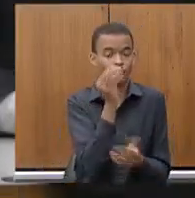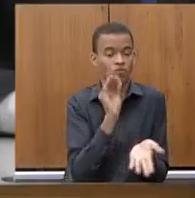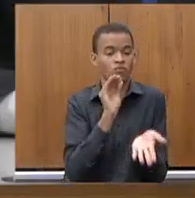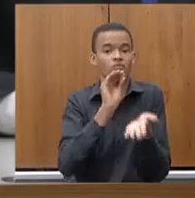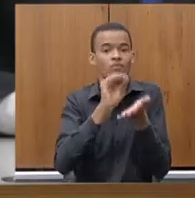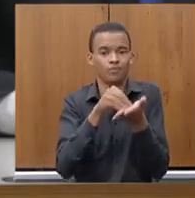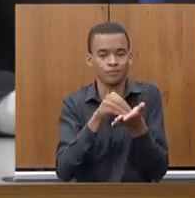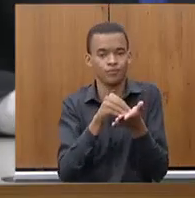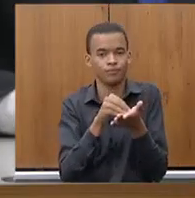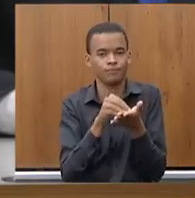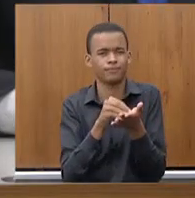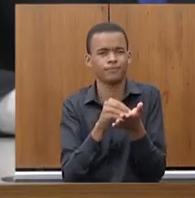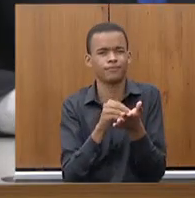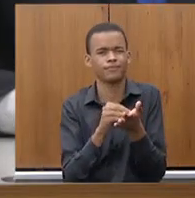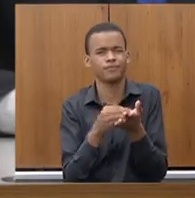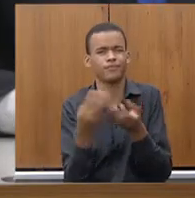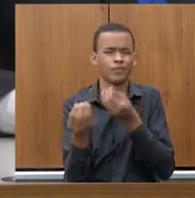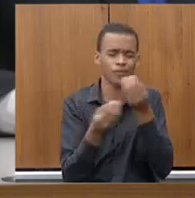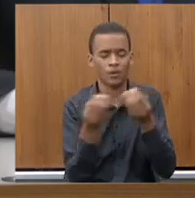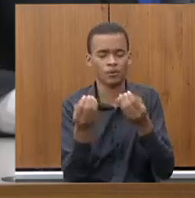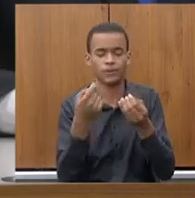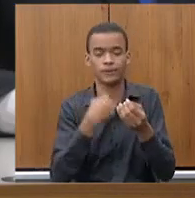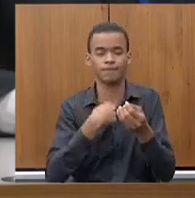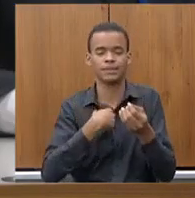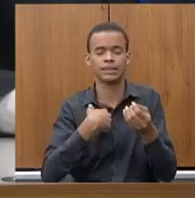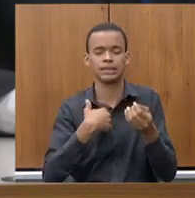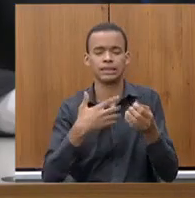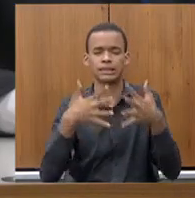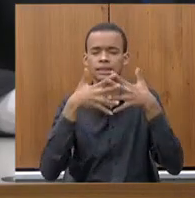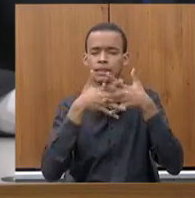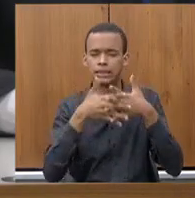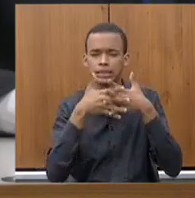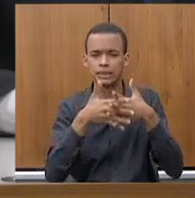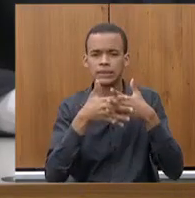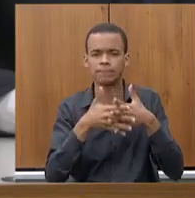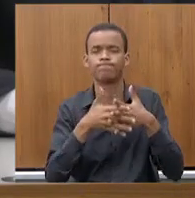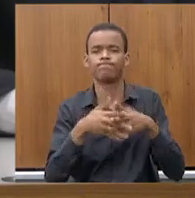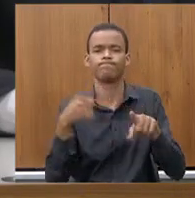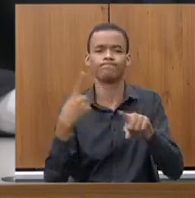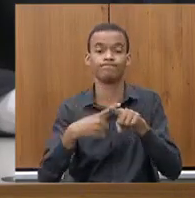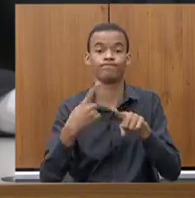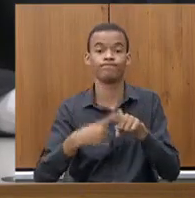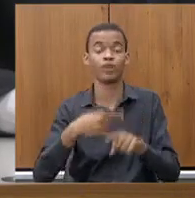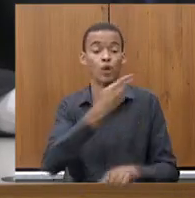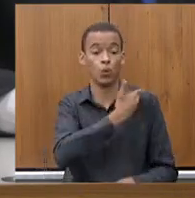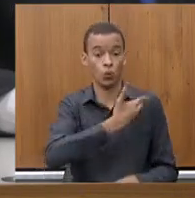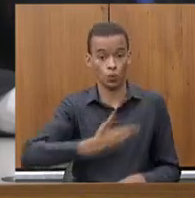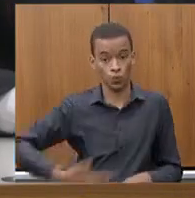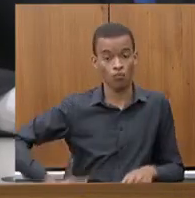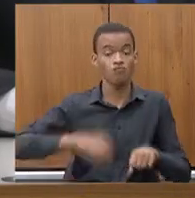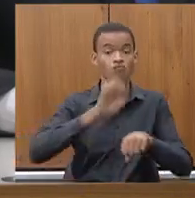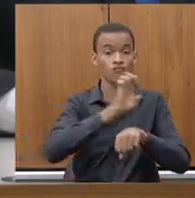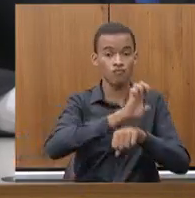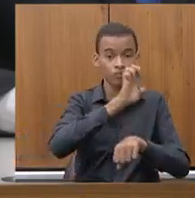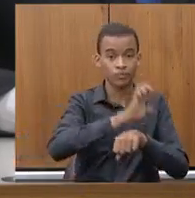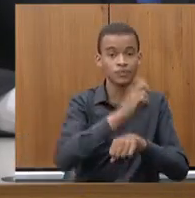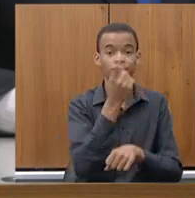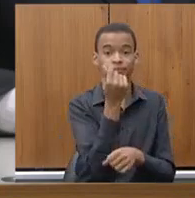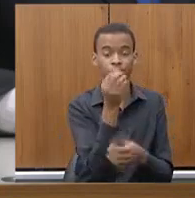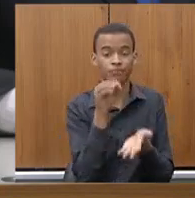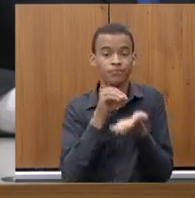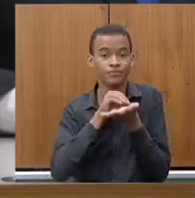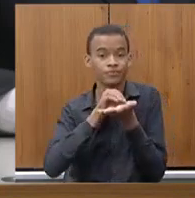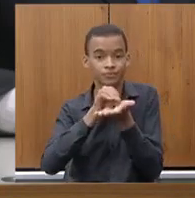projetos. E aí, sinceramente, eu não entendo como um recurso do Estado para financiar